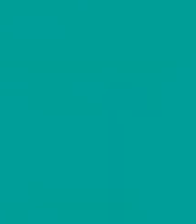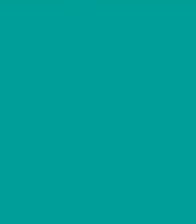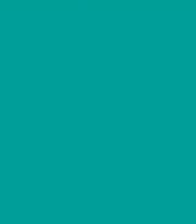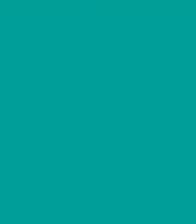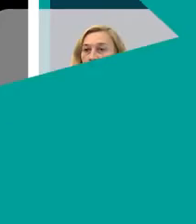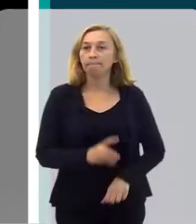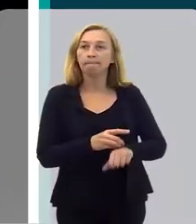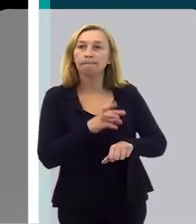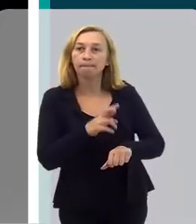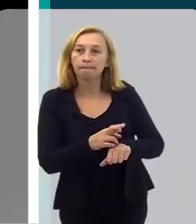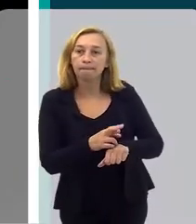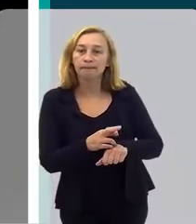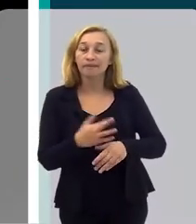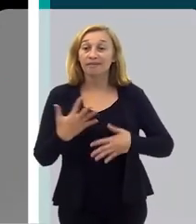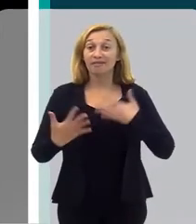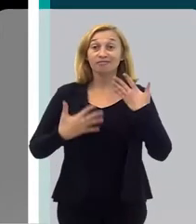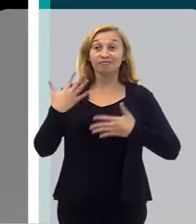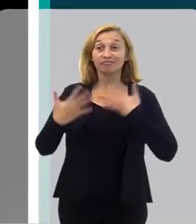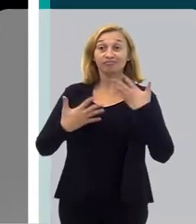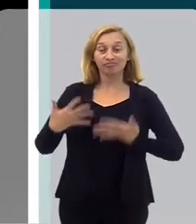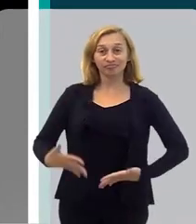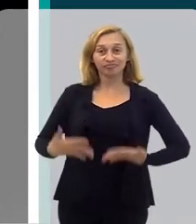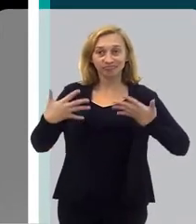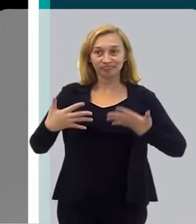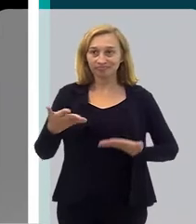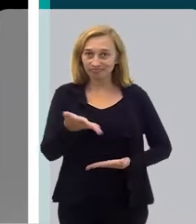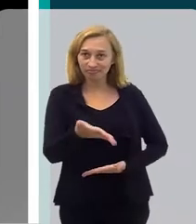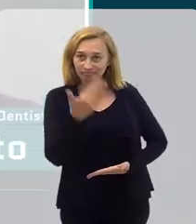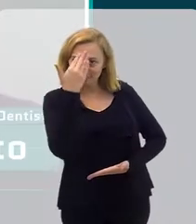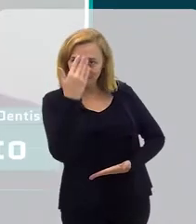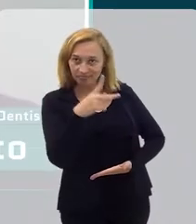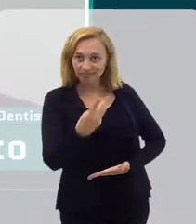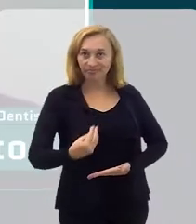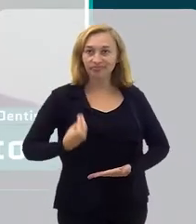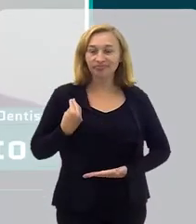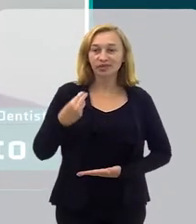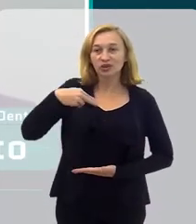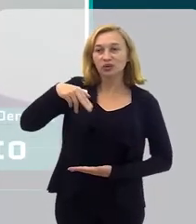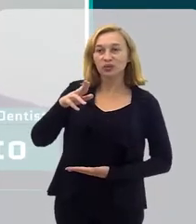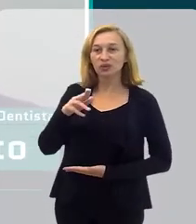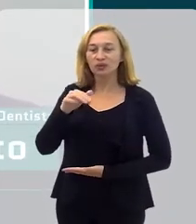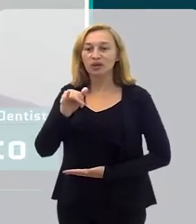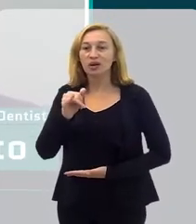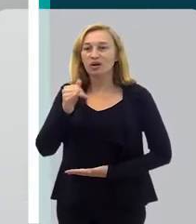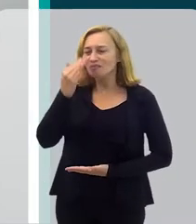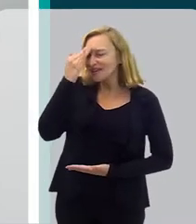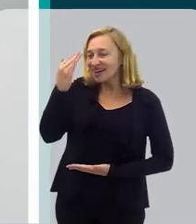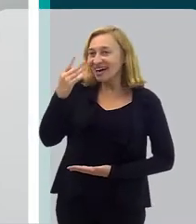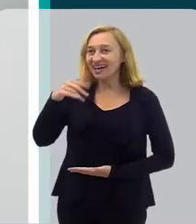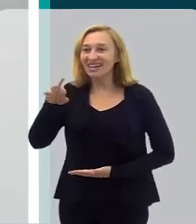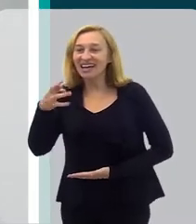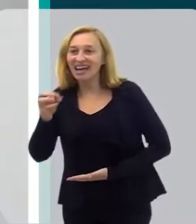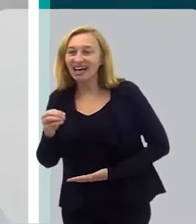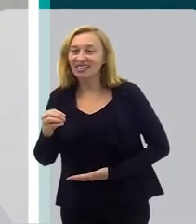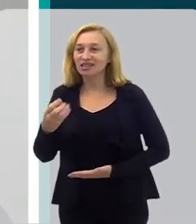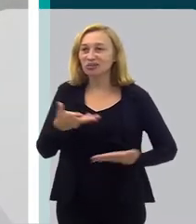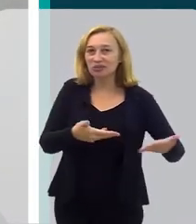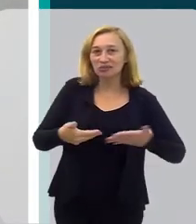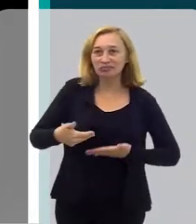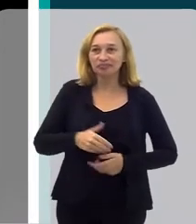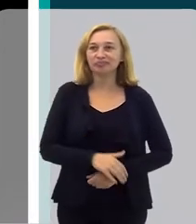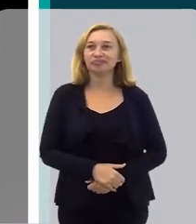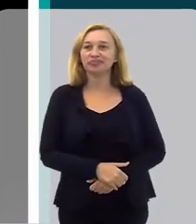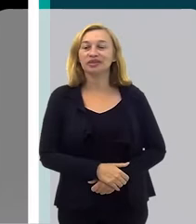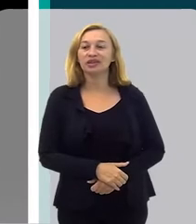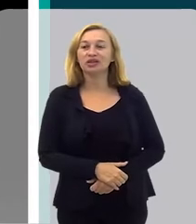Doutora Nube, é um prazer enorme recebê-la aqui. Muito obrigado pela presença. Igualmente, Ricardo. Muito obrigada por ter me convidado.